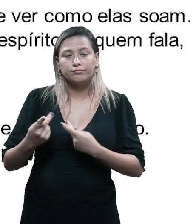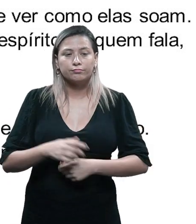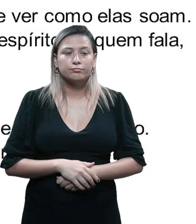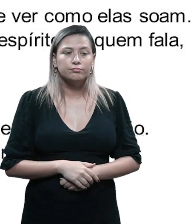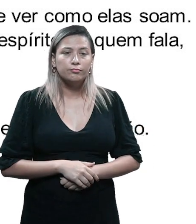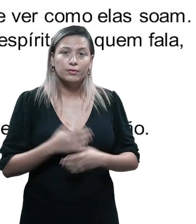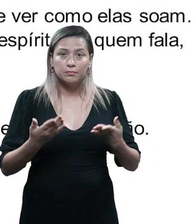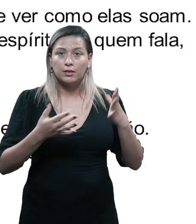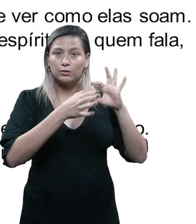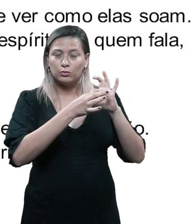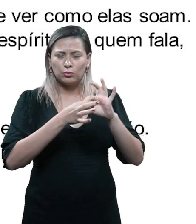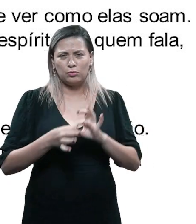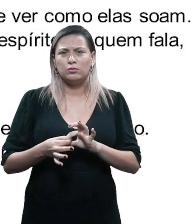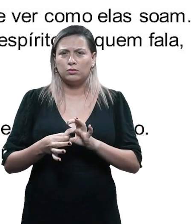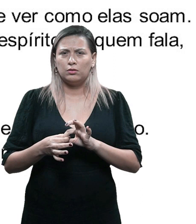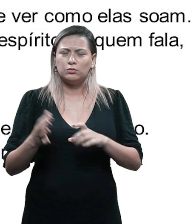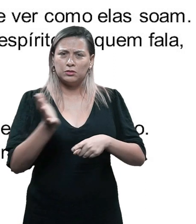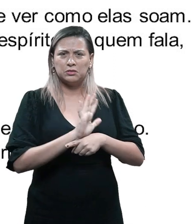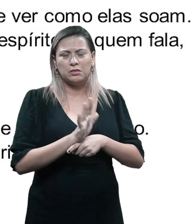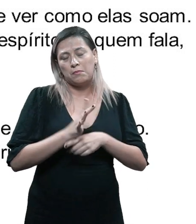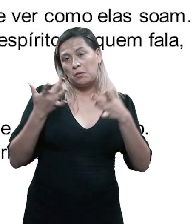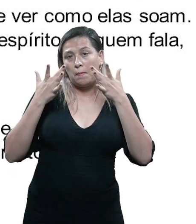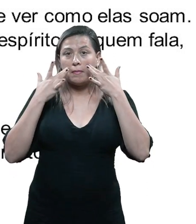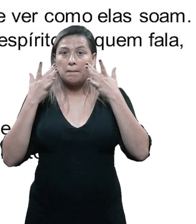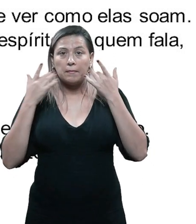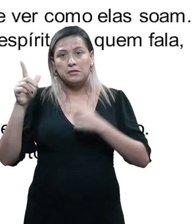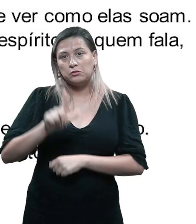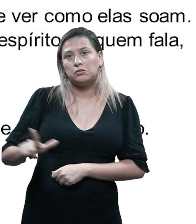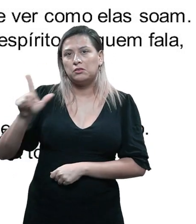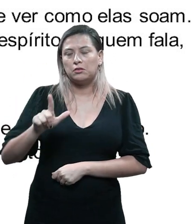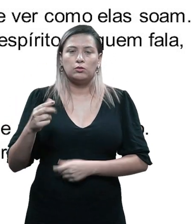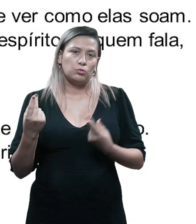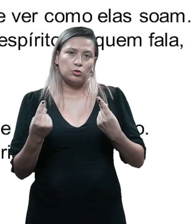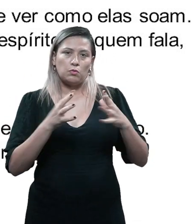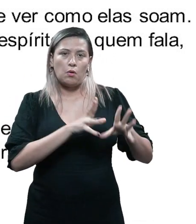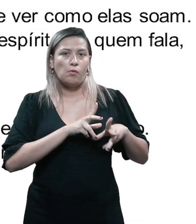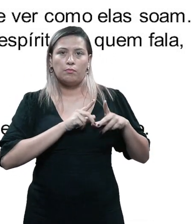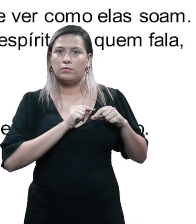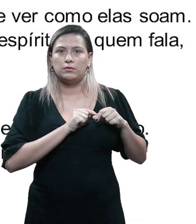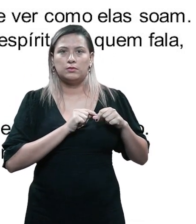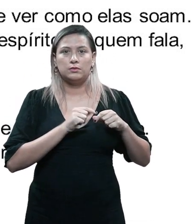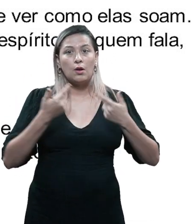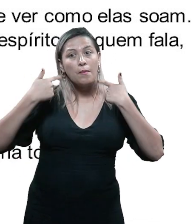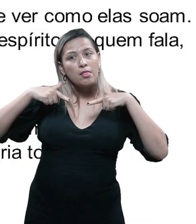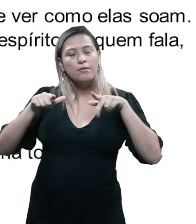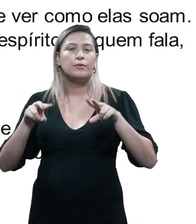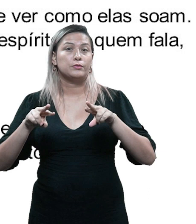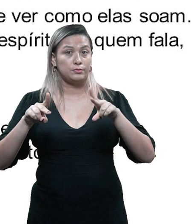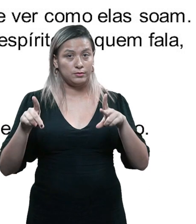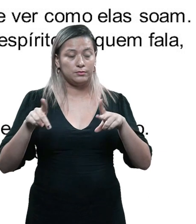oficina que um roteiro cinematográfico não é uma peça de literatura como romance,